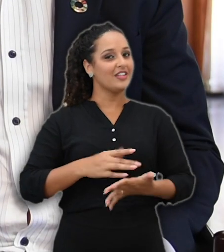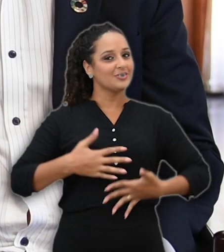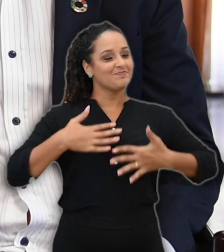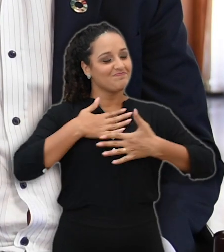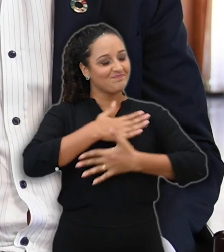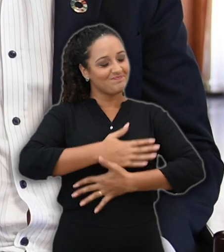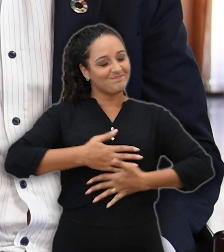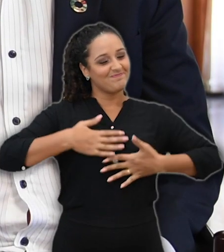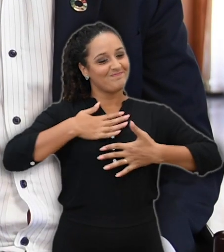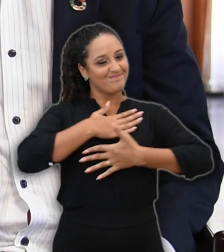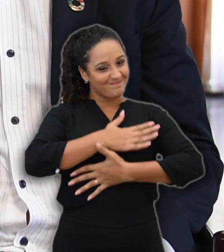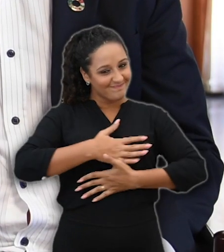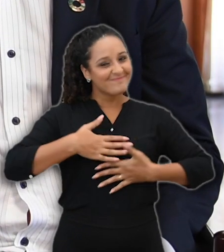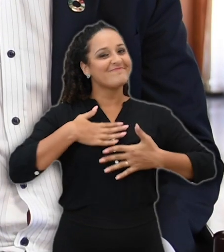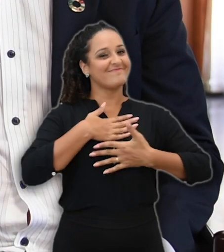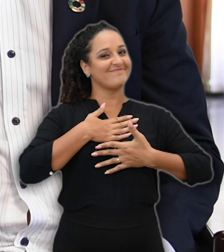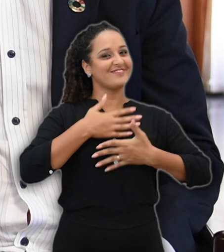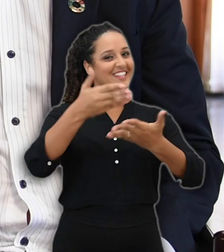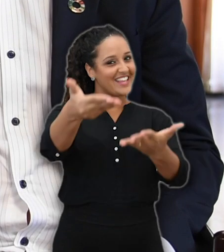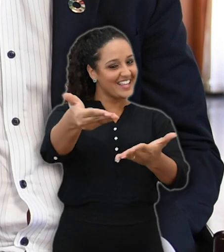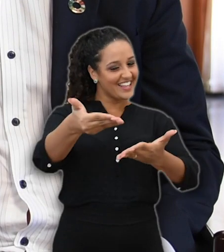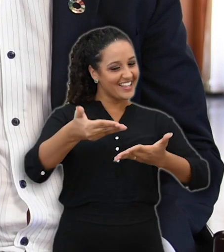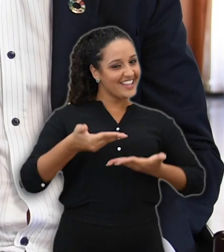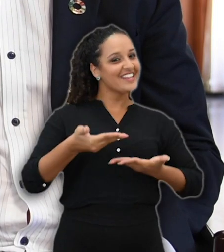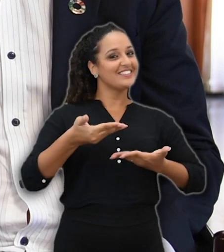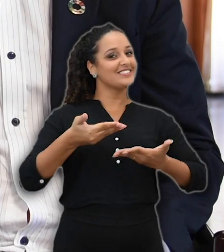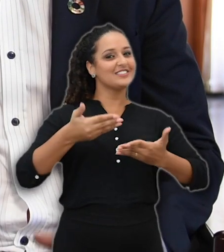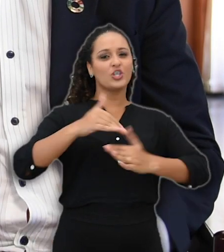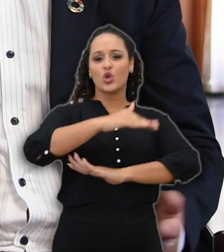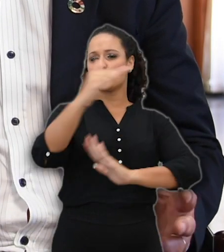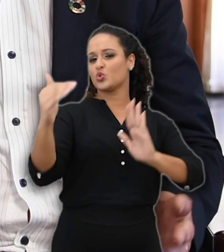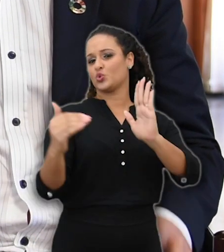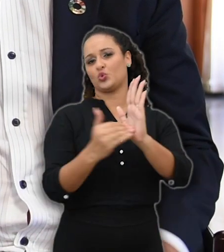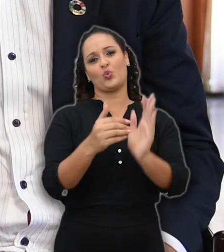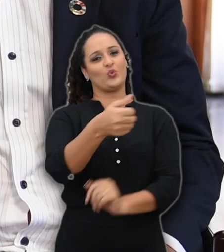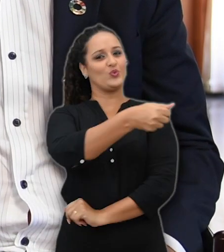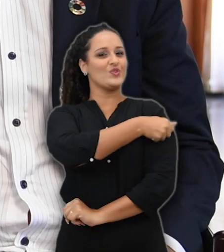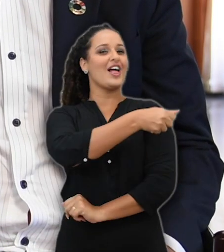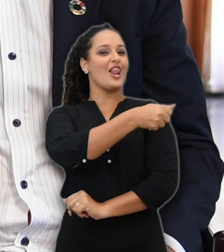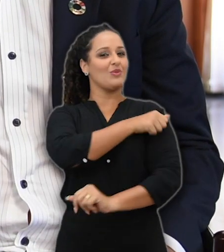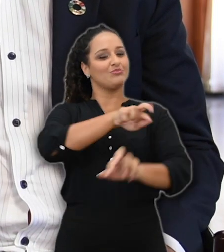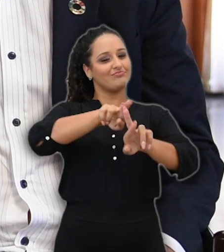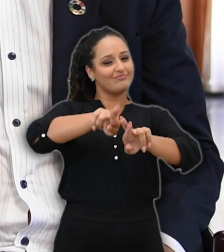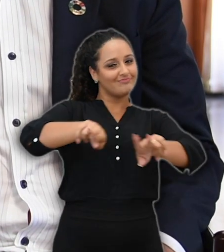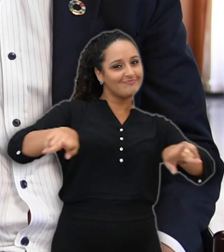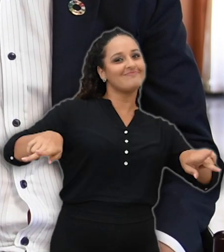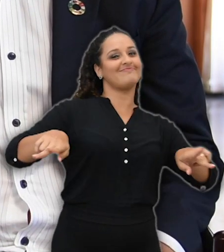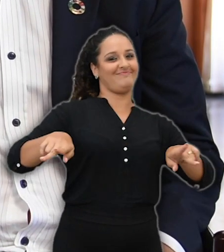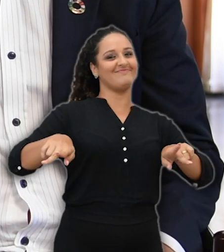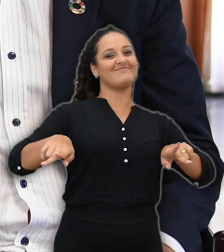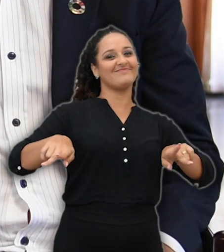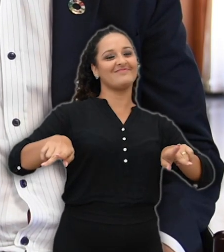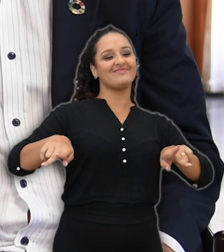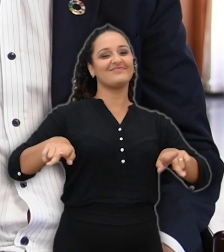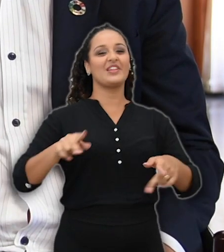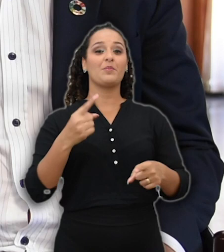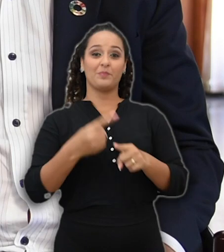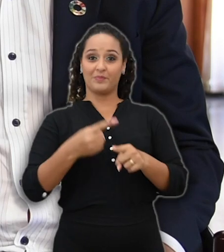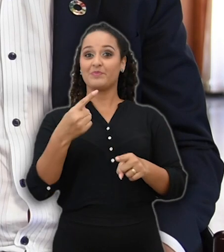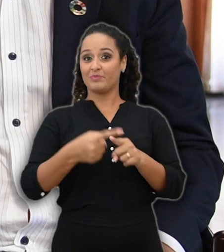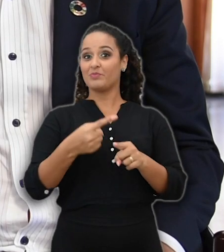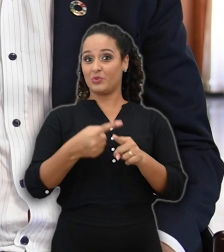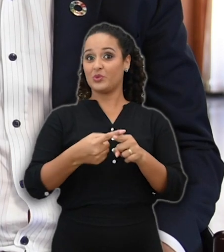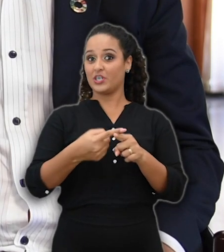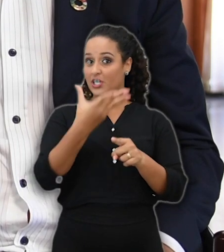verdade, é muito gratificante para a gente receber todos esses alunos e de uma forma mais